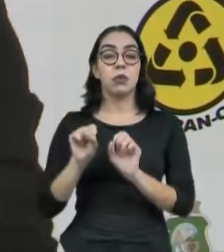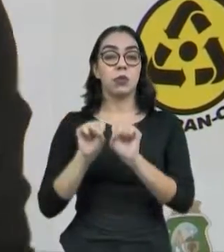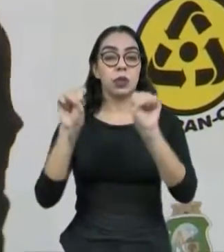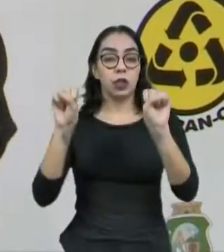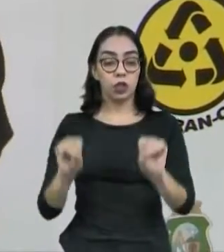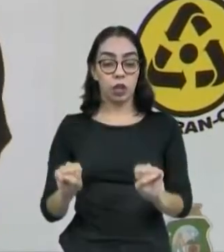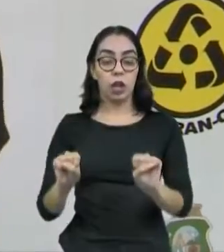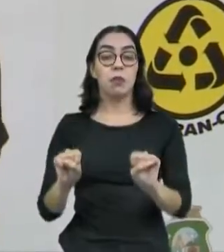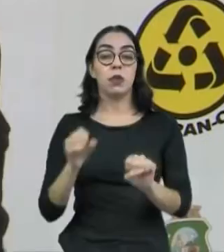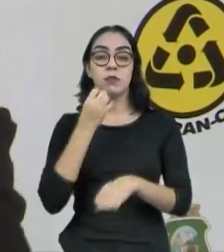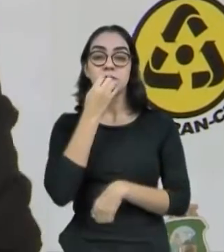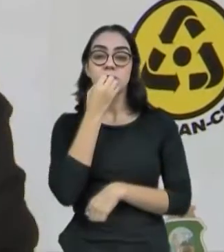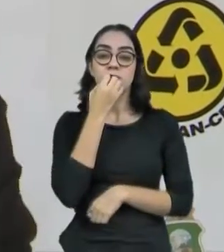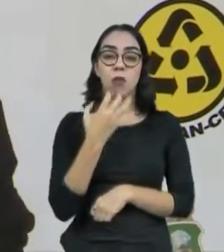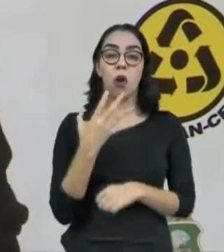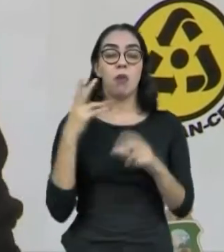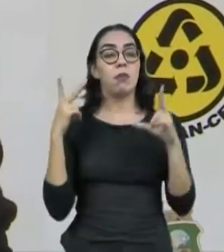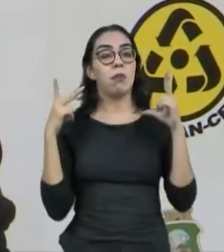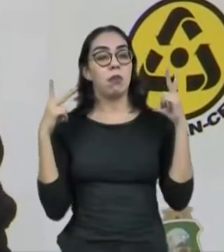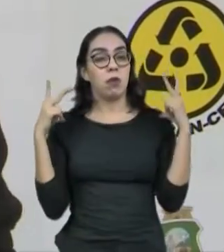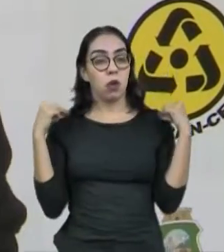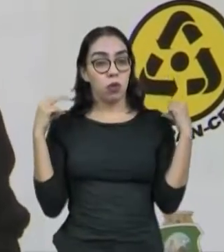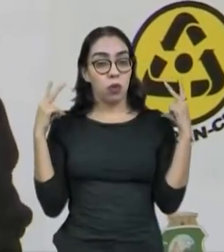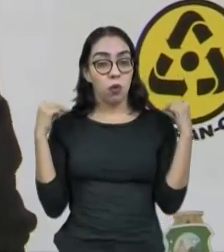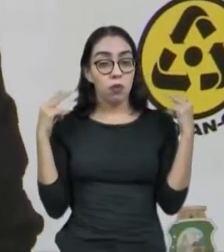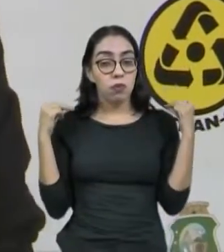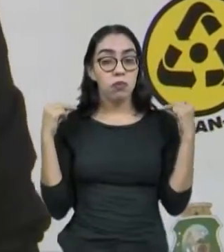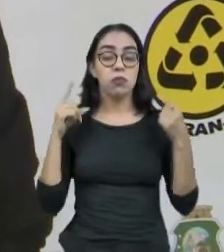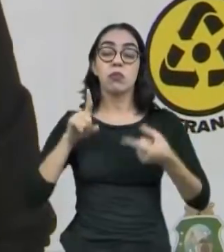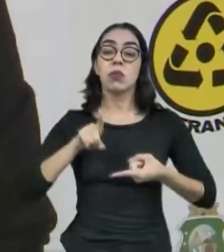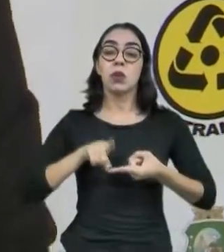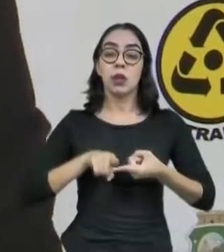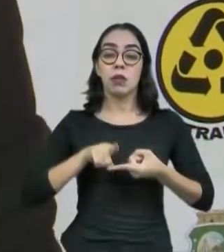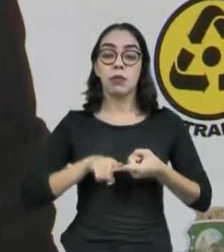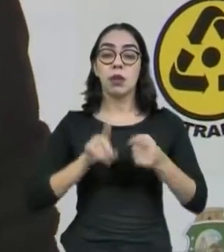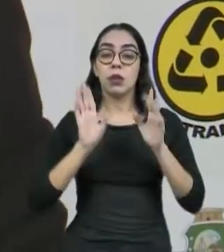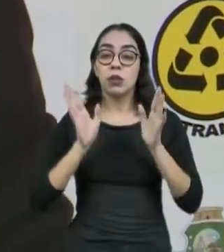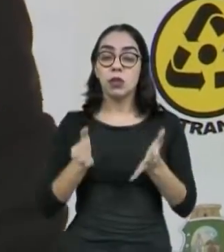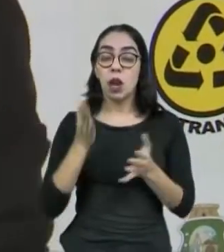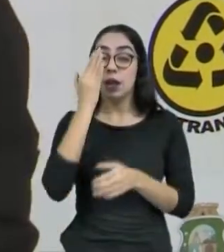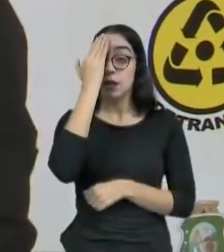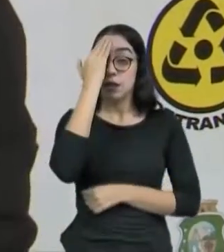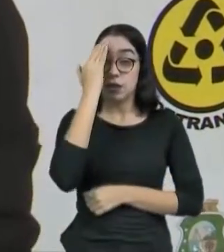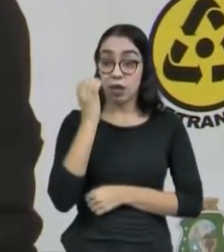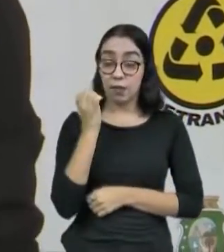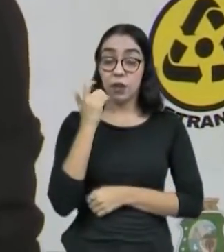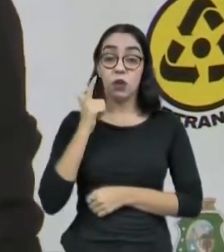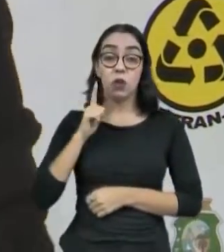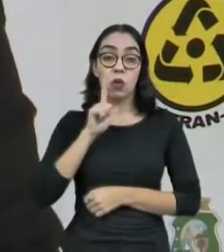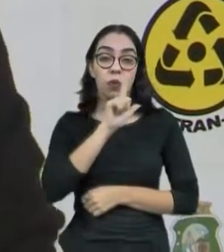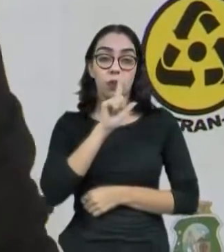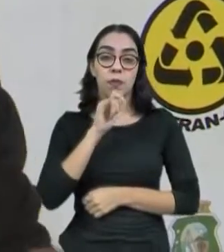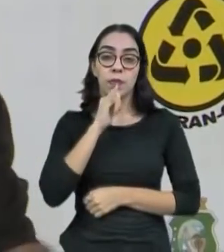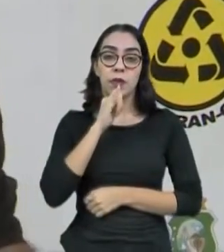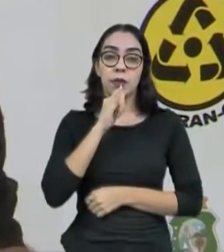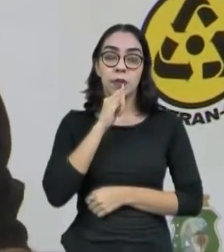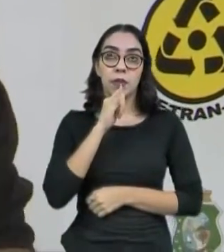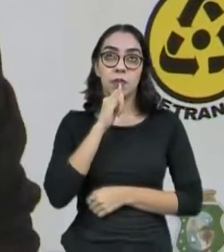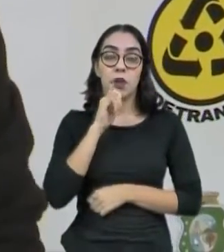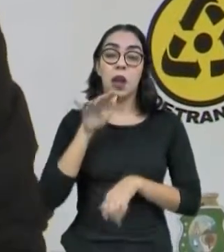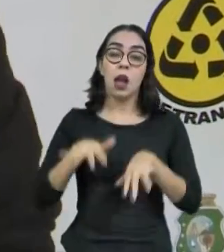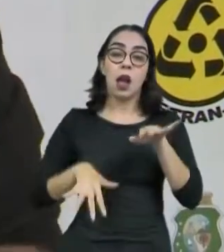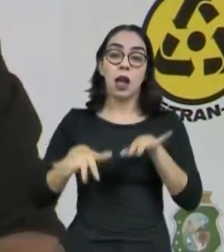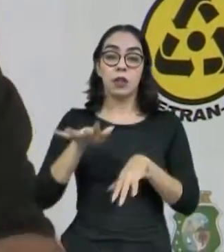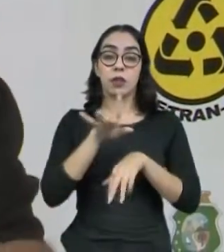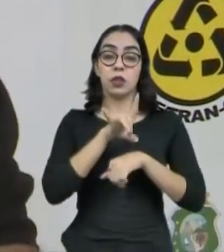Nós temos a possibilidade, e isso está sendo trabalhado para que você consiga fazer uma indicação de condutor. Às vezes, quando você só for